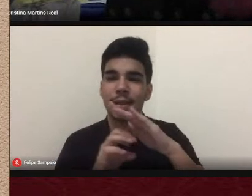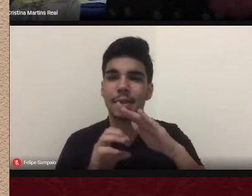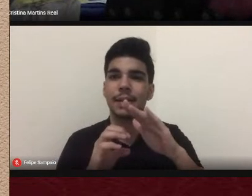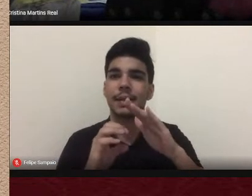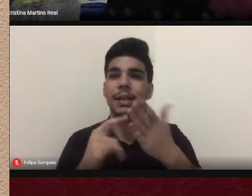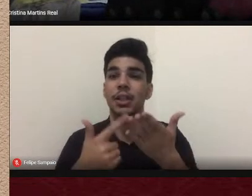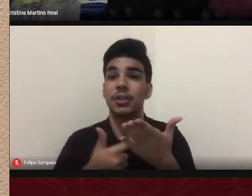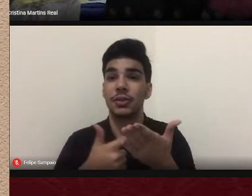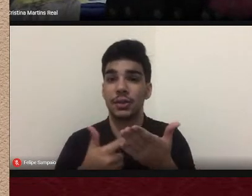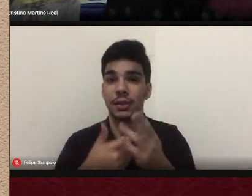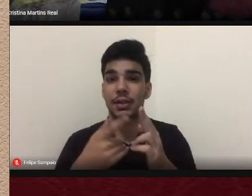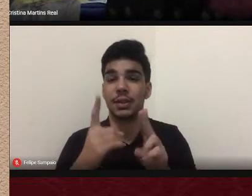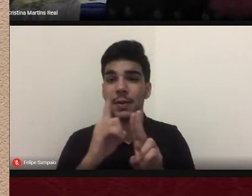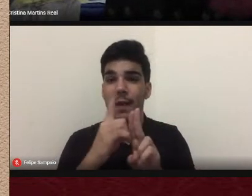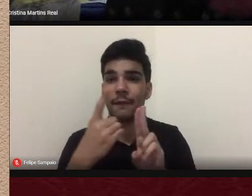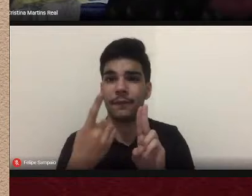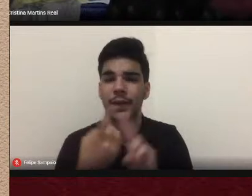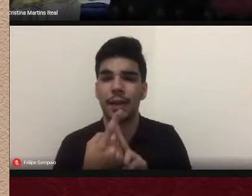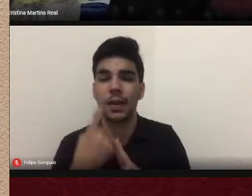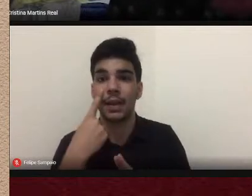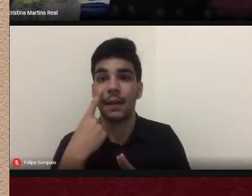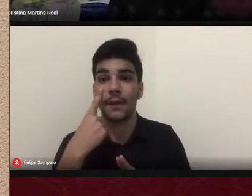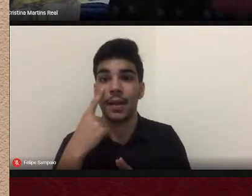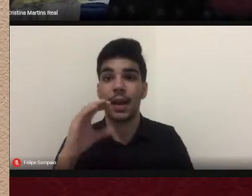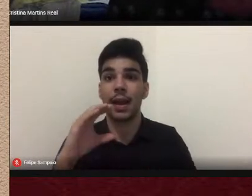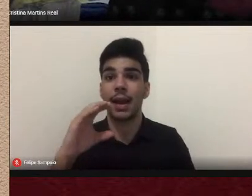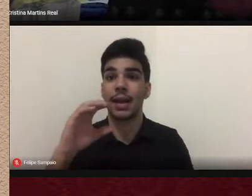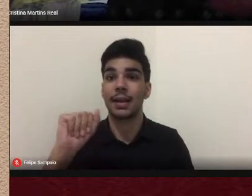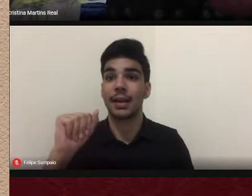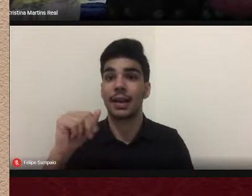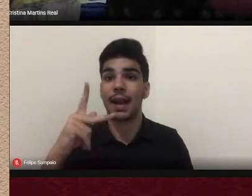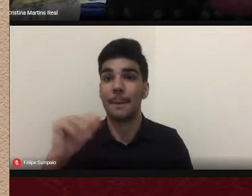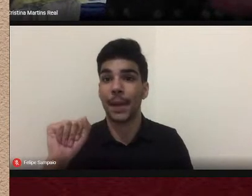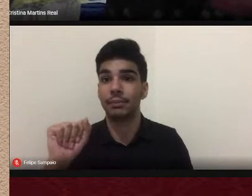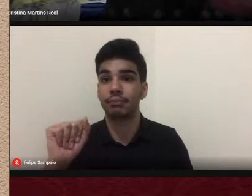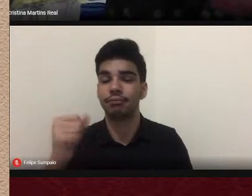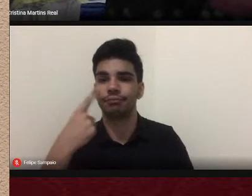como o livro todo, ele foi muito bem cuidado.